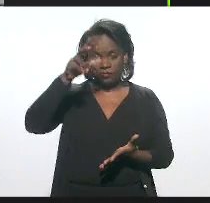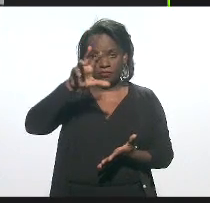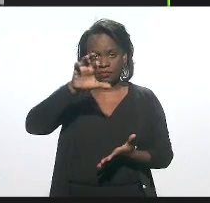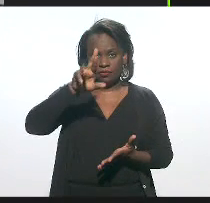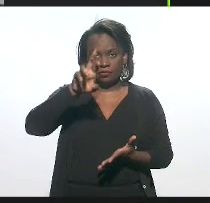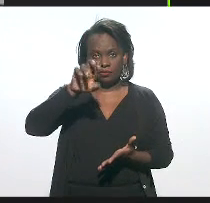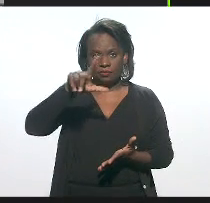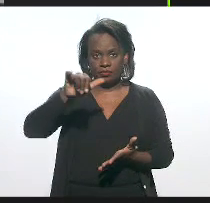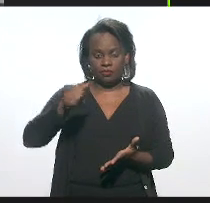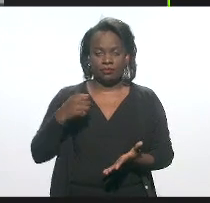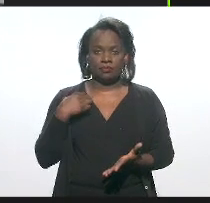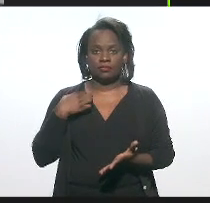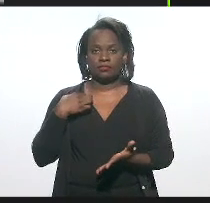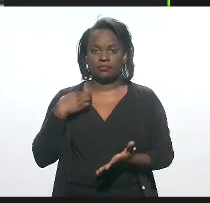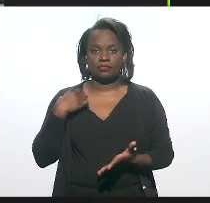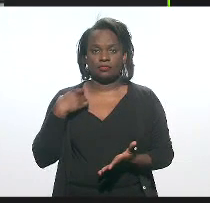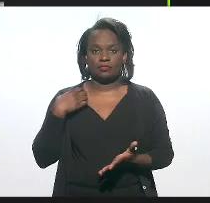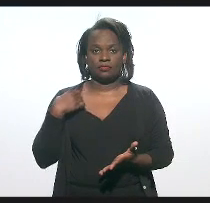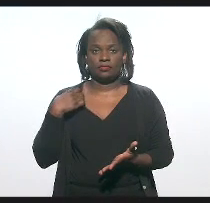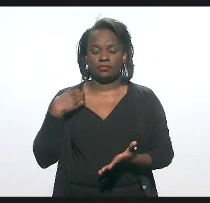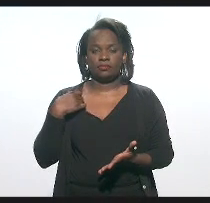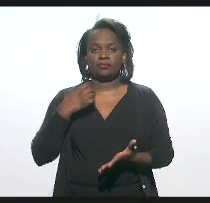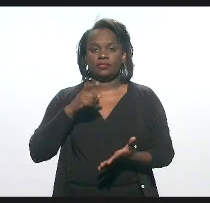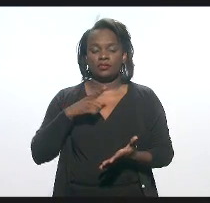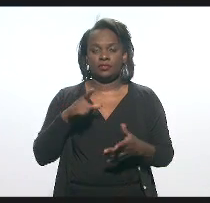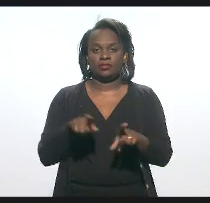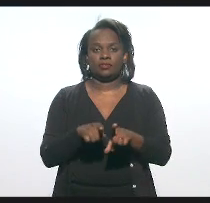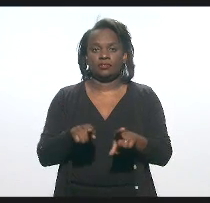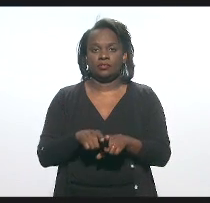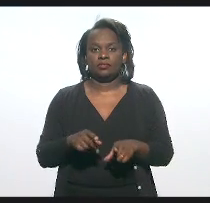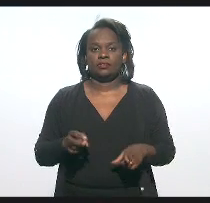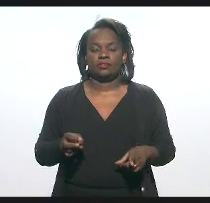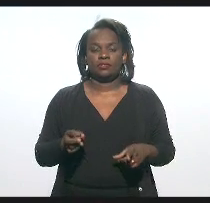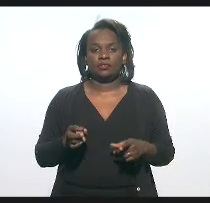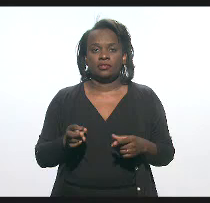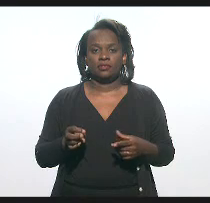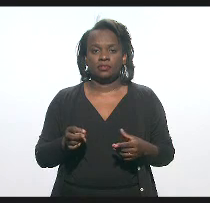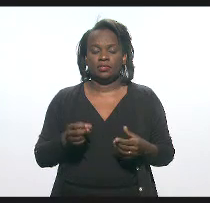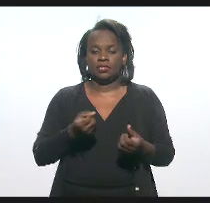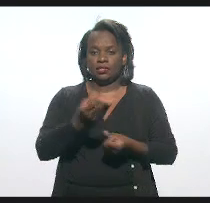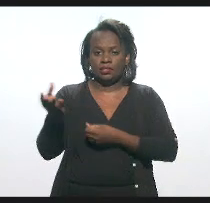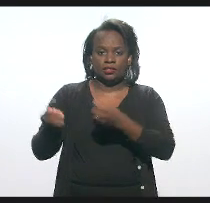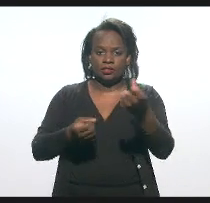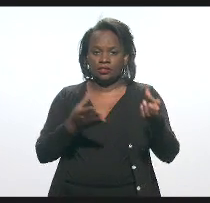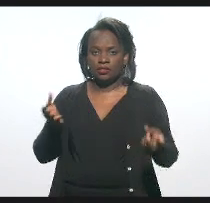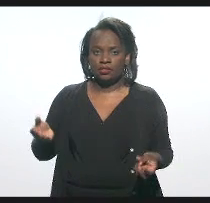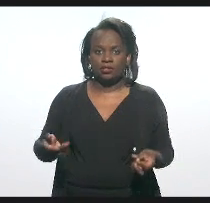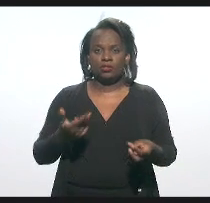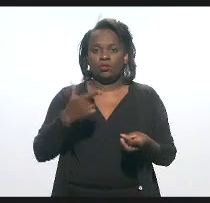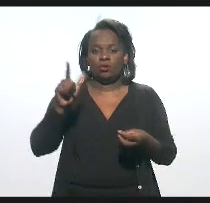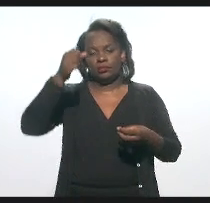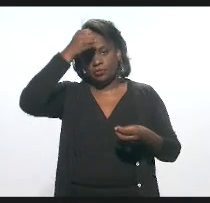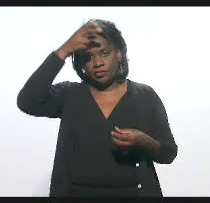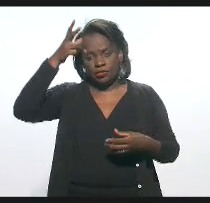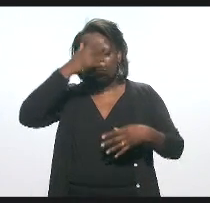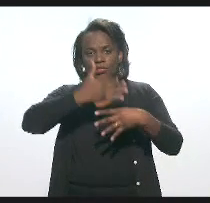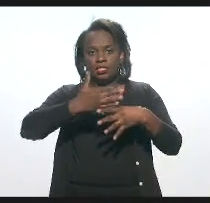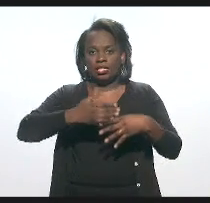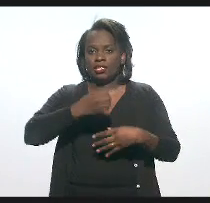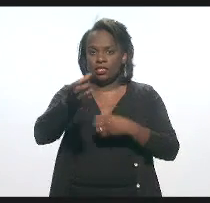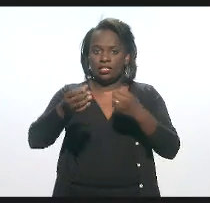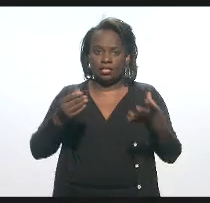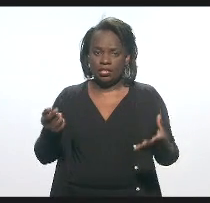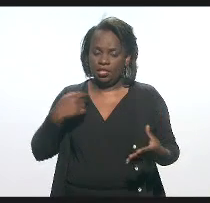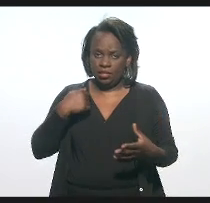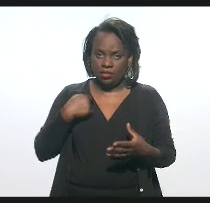têm sido, inclusive, utilizado para distribuição a diversos outros municípios. Eu,